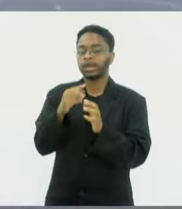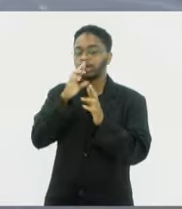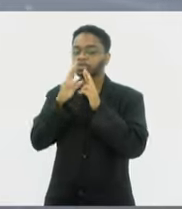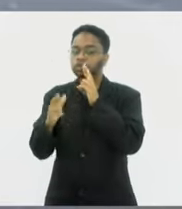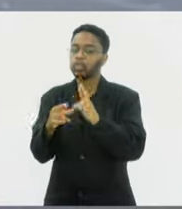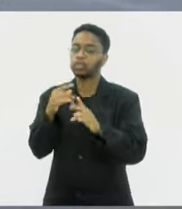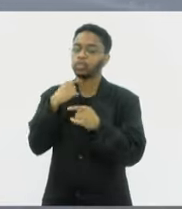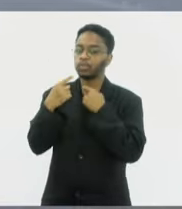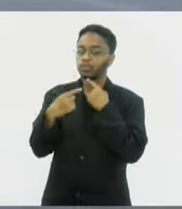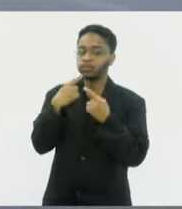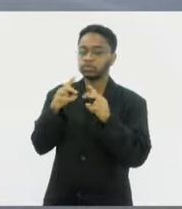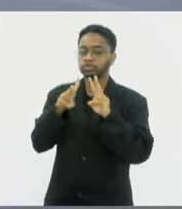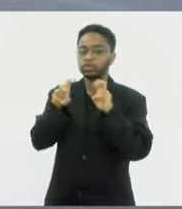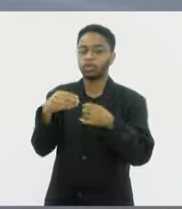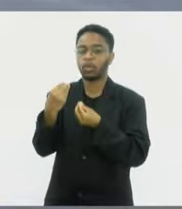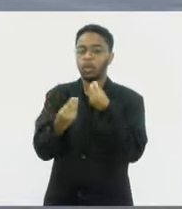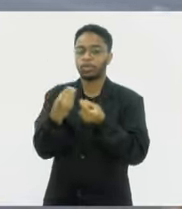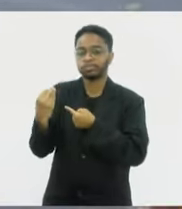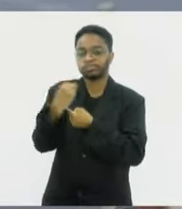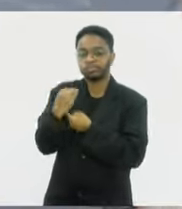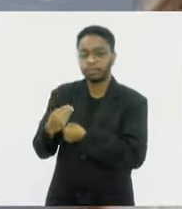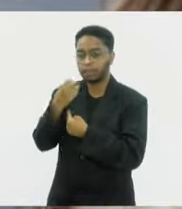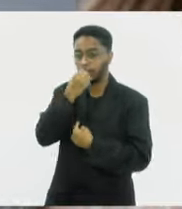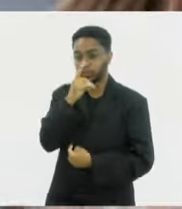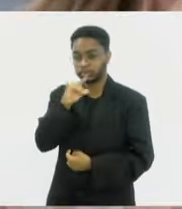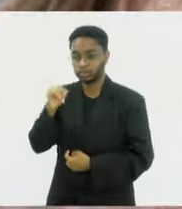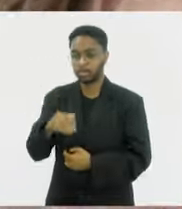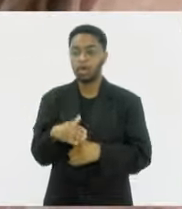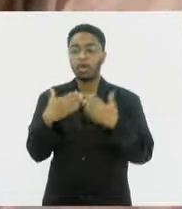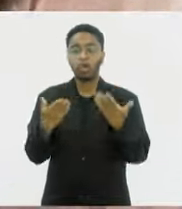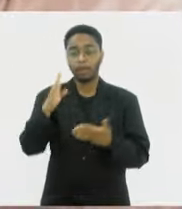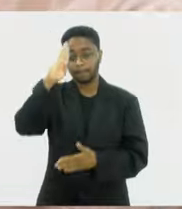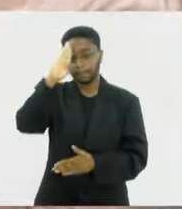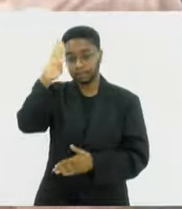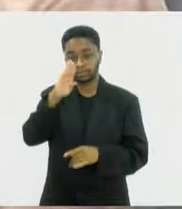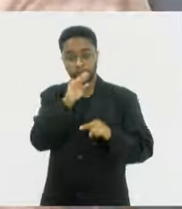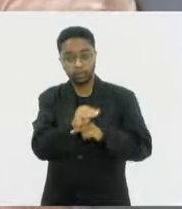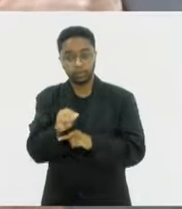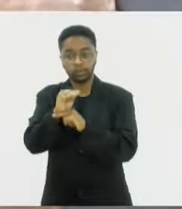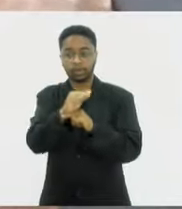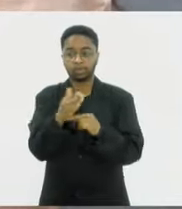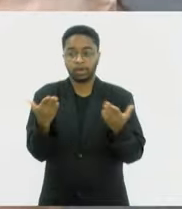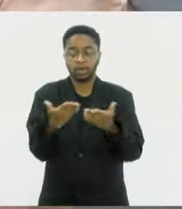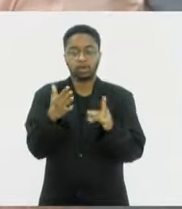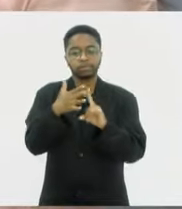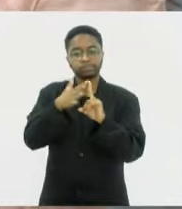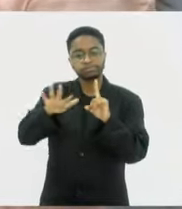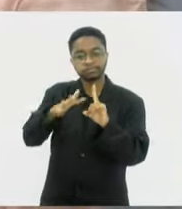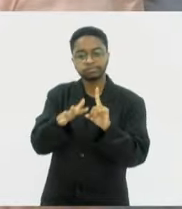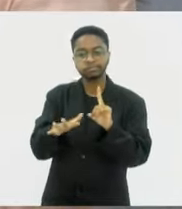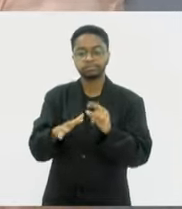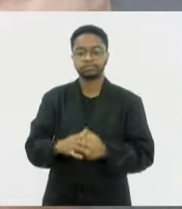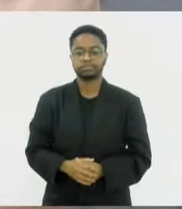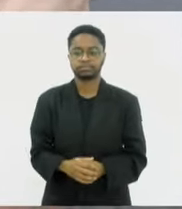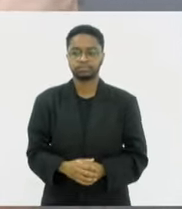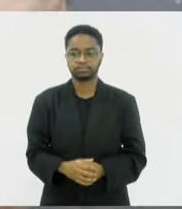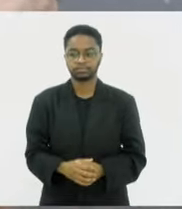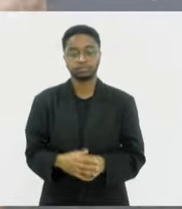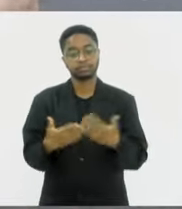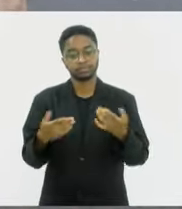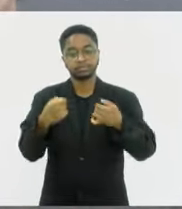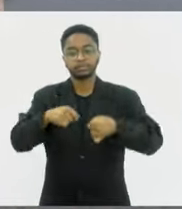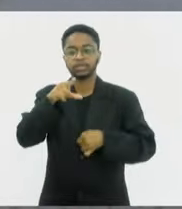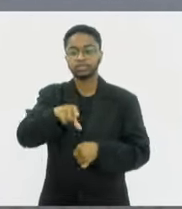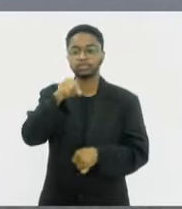dermatologista Ana Caroline. Bom dia, Ana. Quais são esses principais cuidados com a chegada dessa nova estação? Então, opte